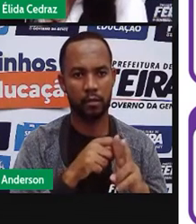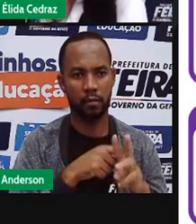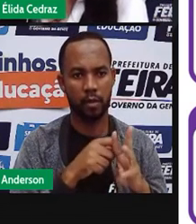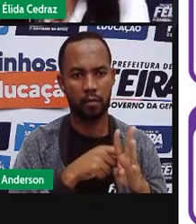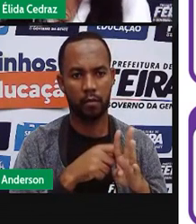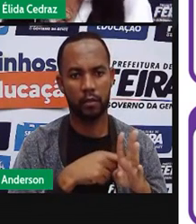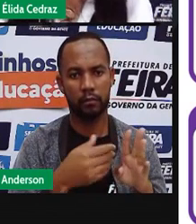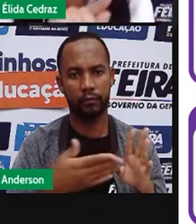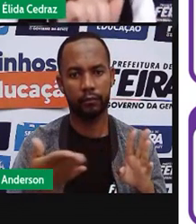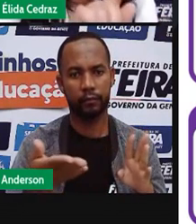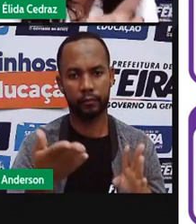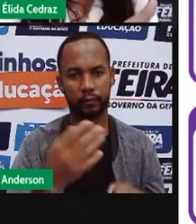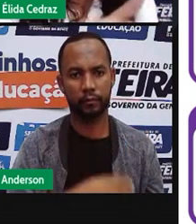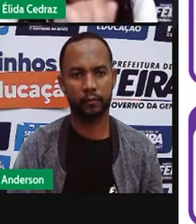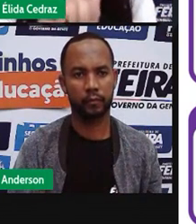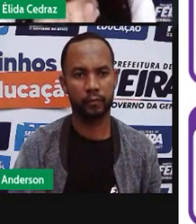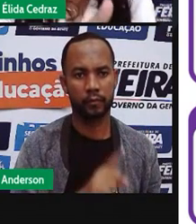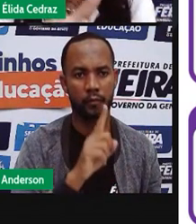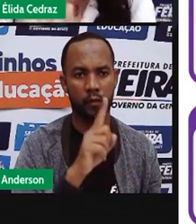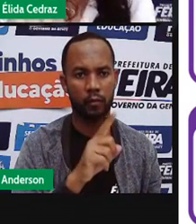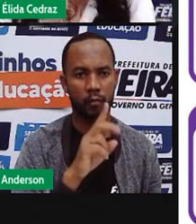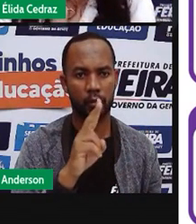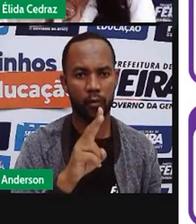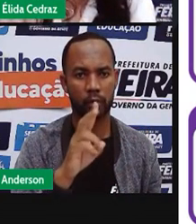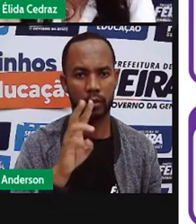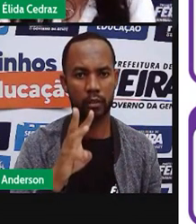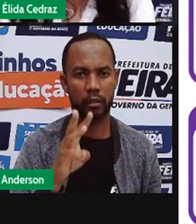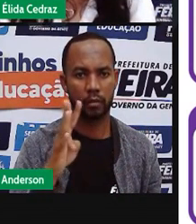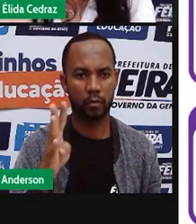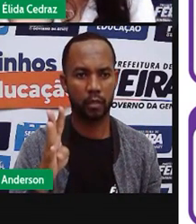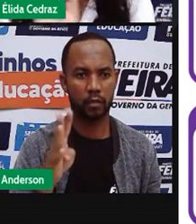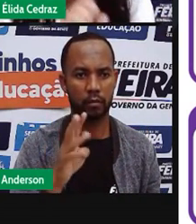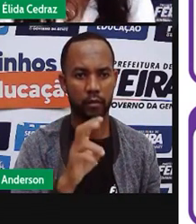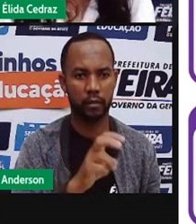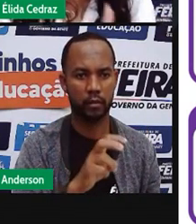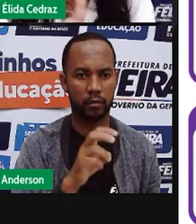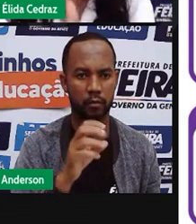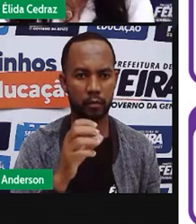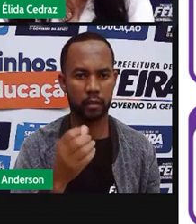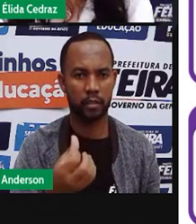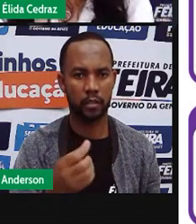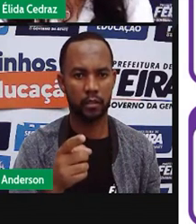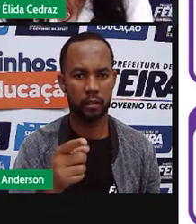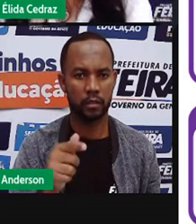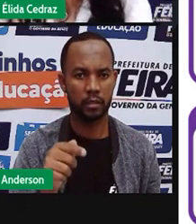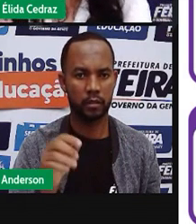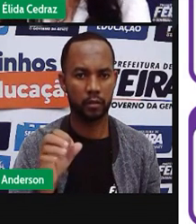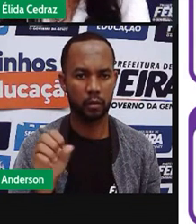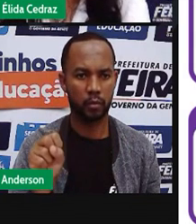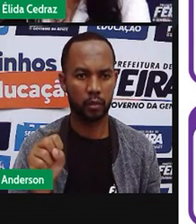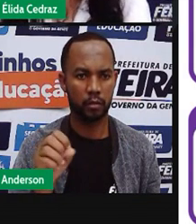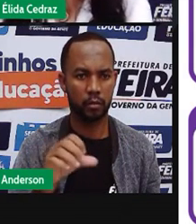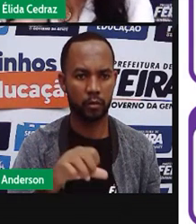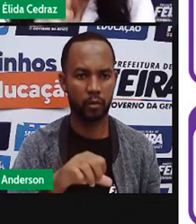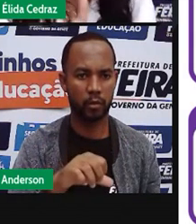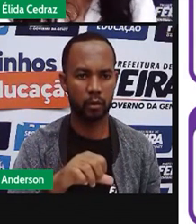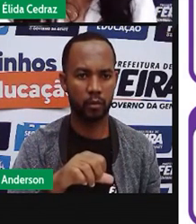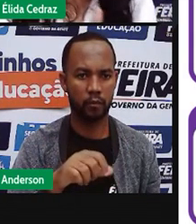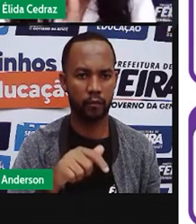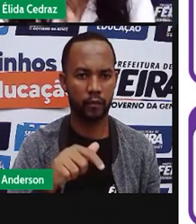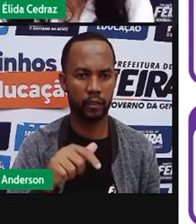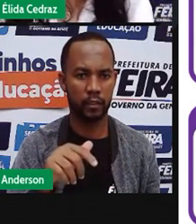no ano um dois três quatro cinco seis sete oito